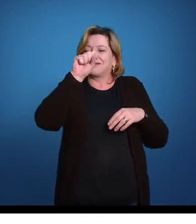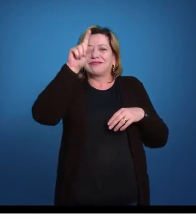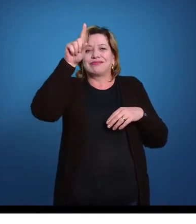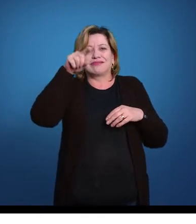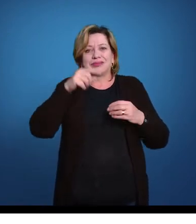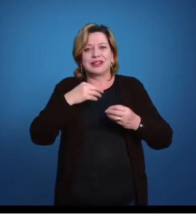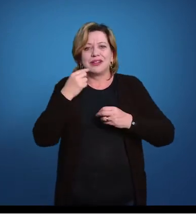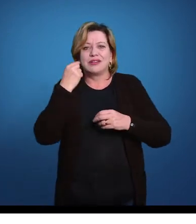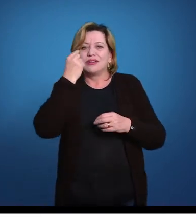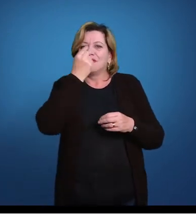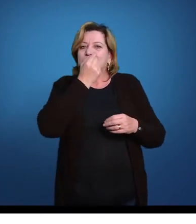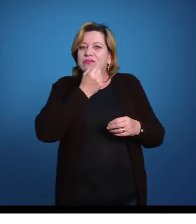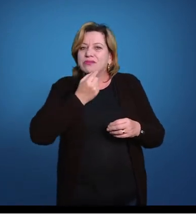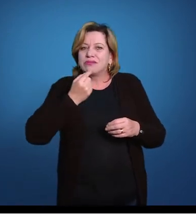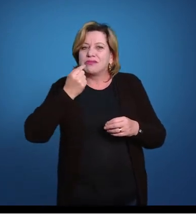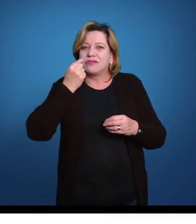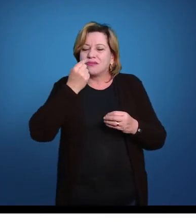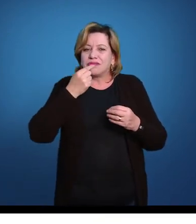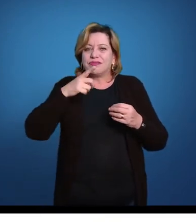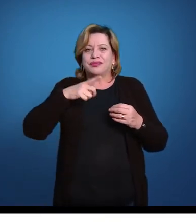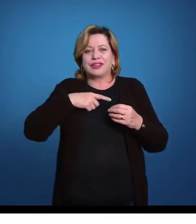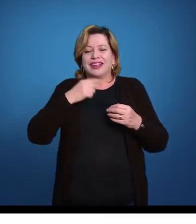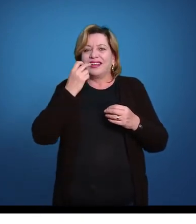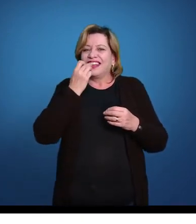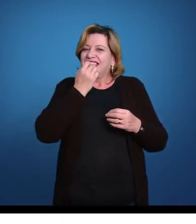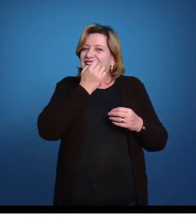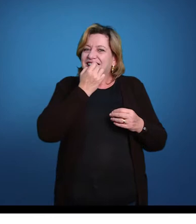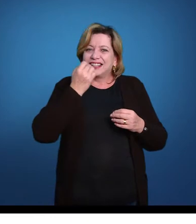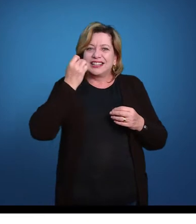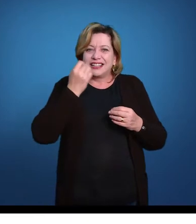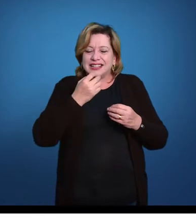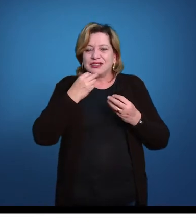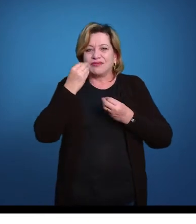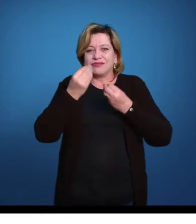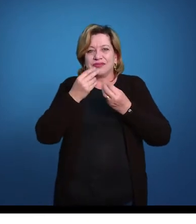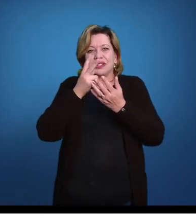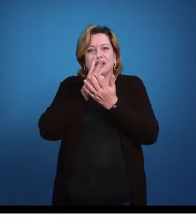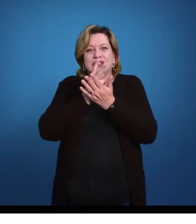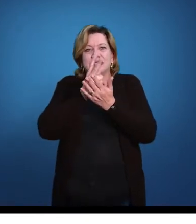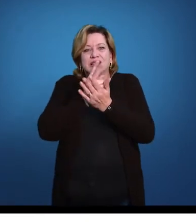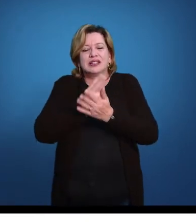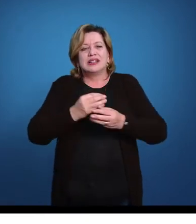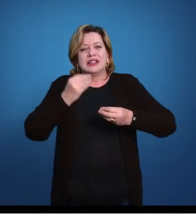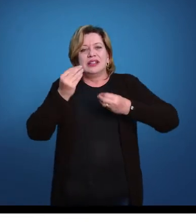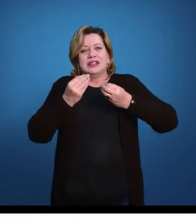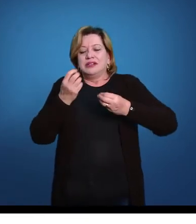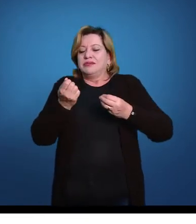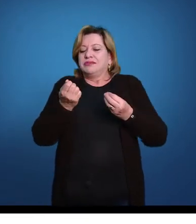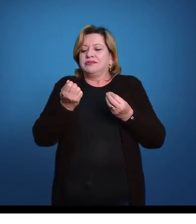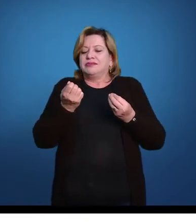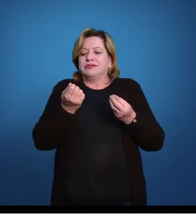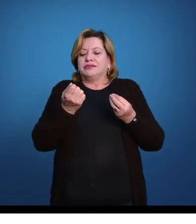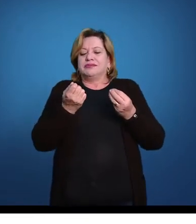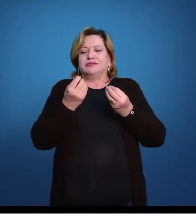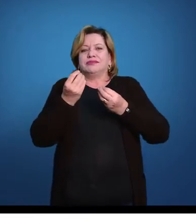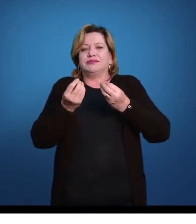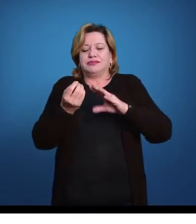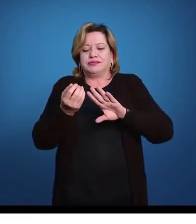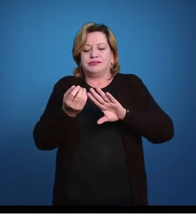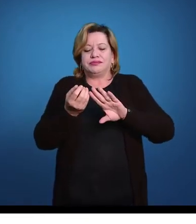elas têm uma boca em forma de ventosa, elas têm dentes cartilaginosos, dentes córneos, não são ósseos ou